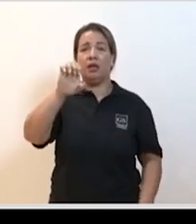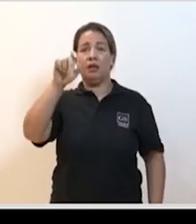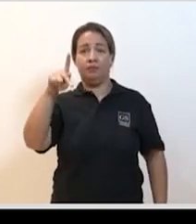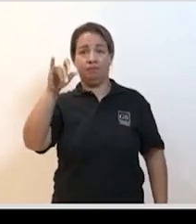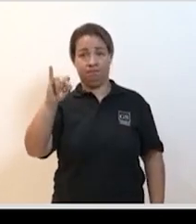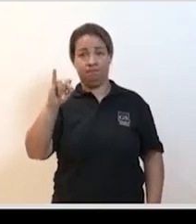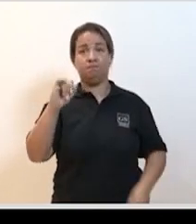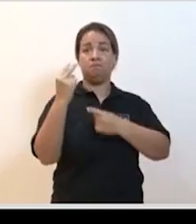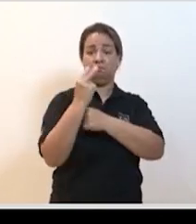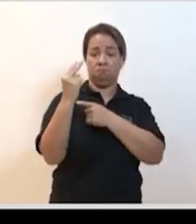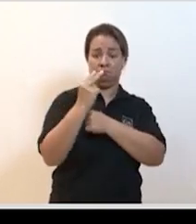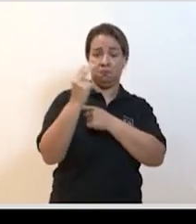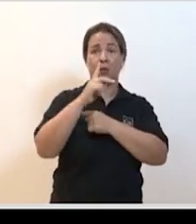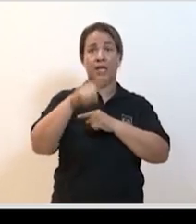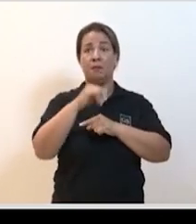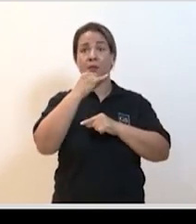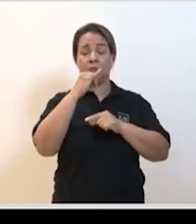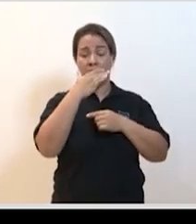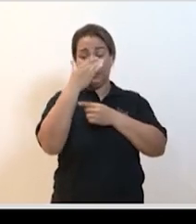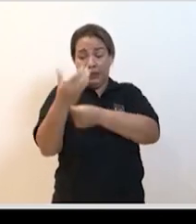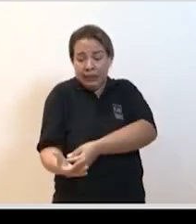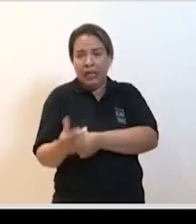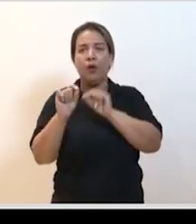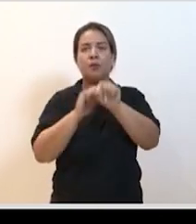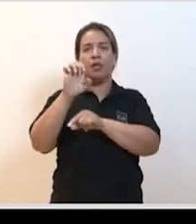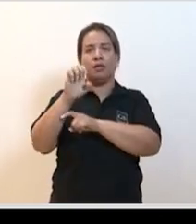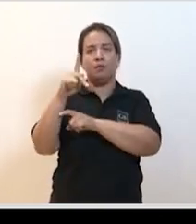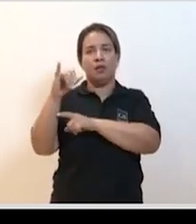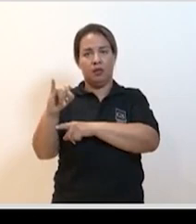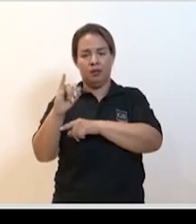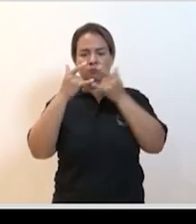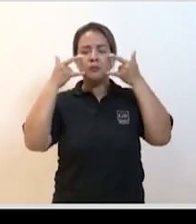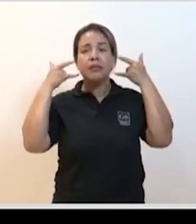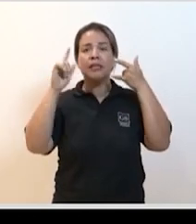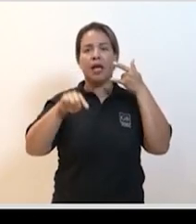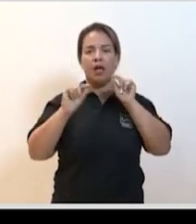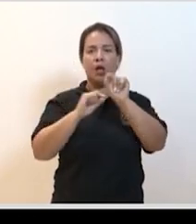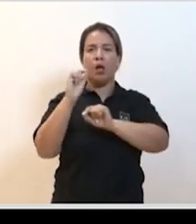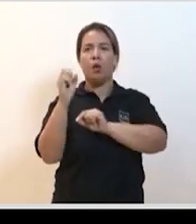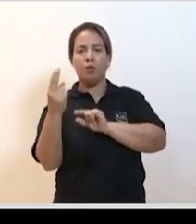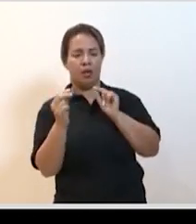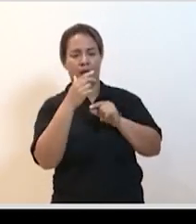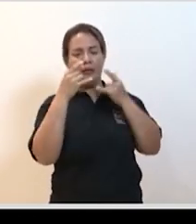a retirada do EPI é mais perigosa do que a colocação. A retirada que é o problema, porque o EPI já está mais,